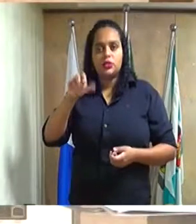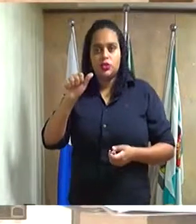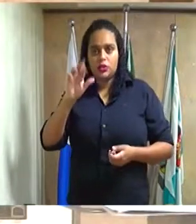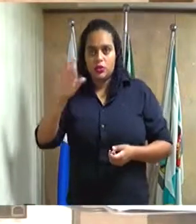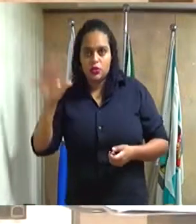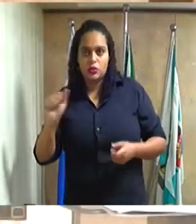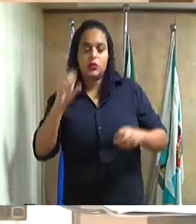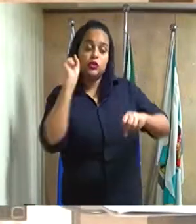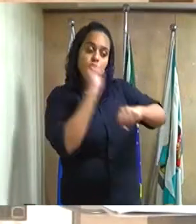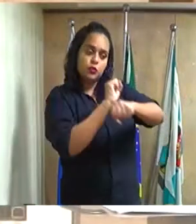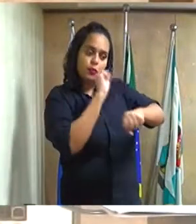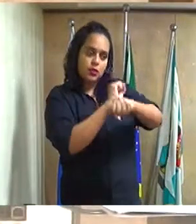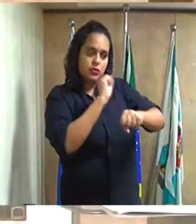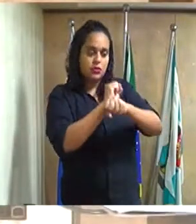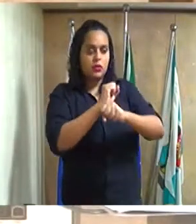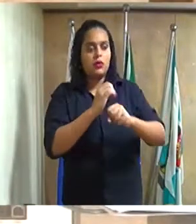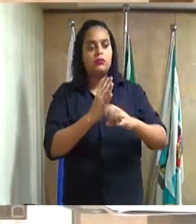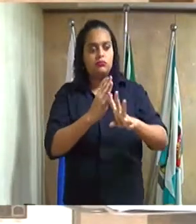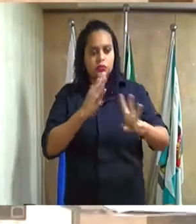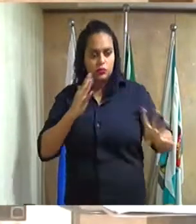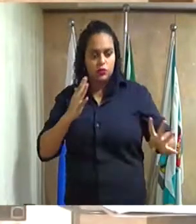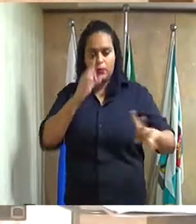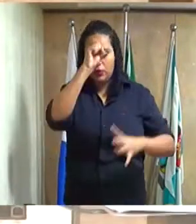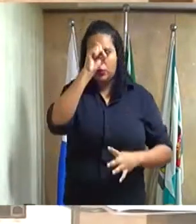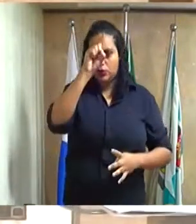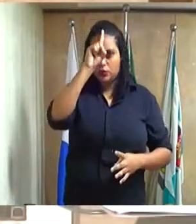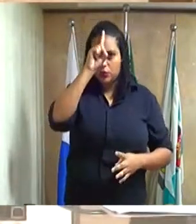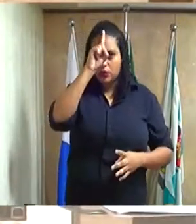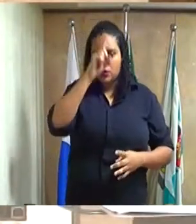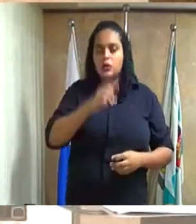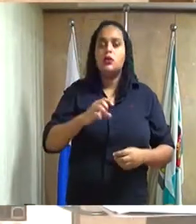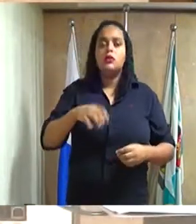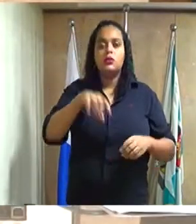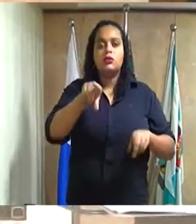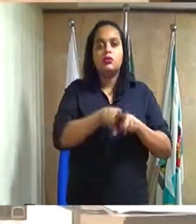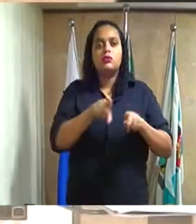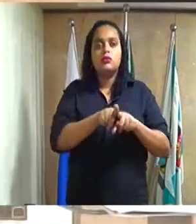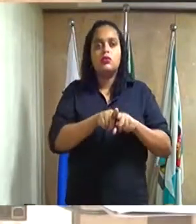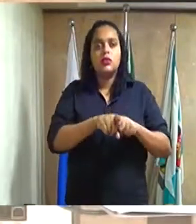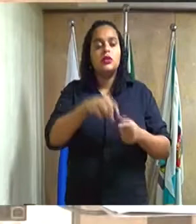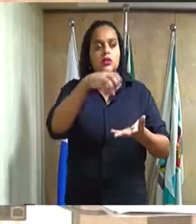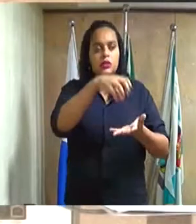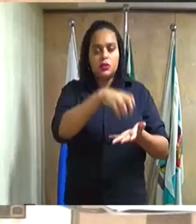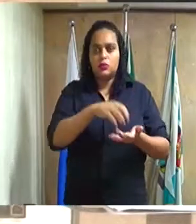espera de hospitais e postos de saúde localizados no segundo distrito deste município.